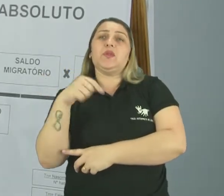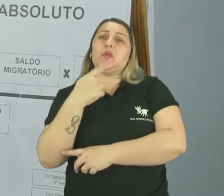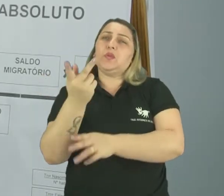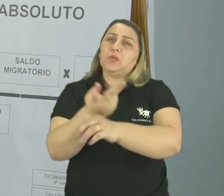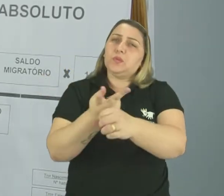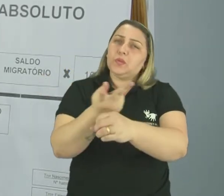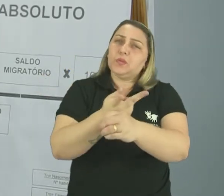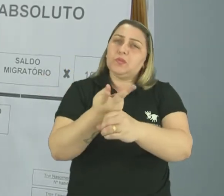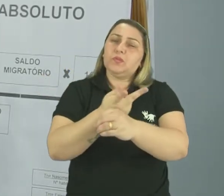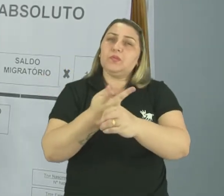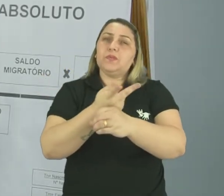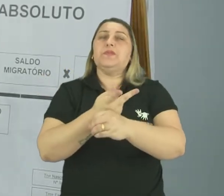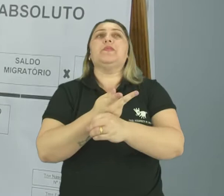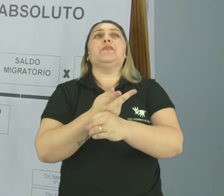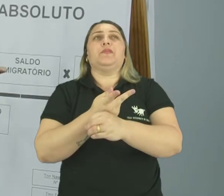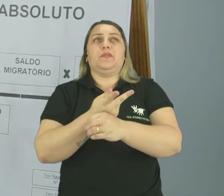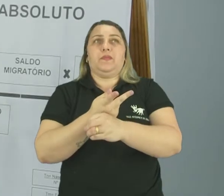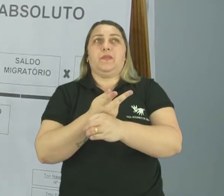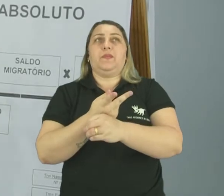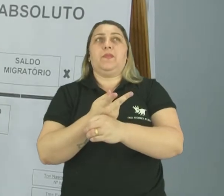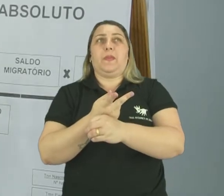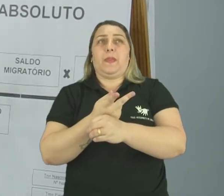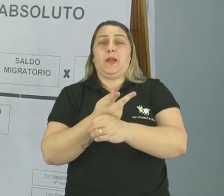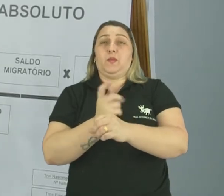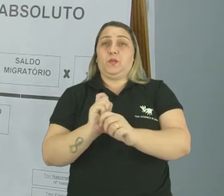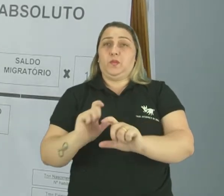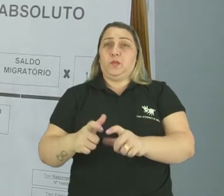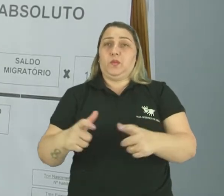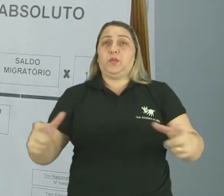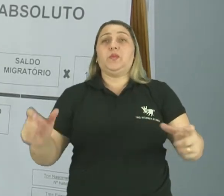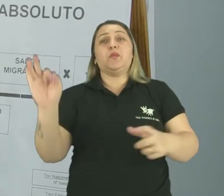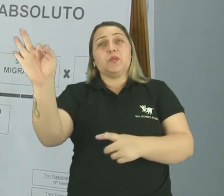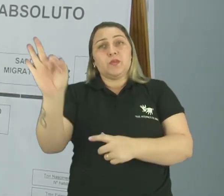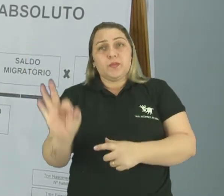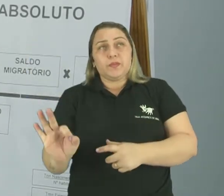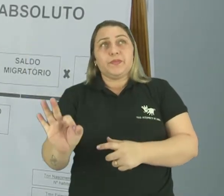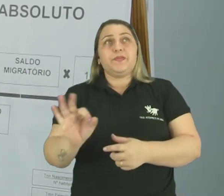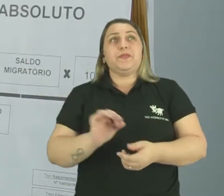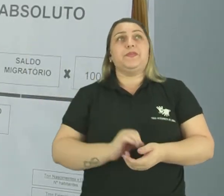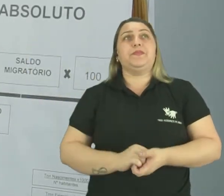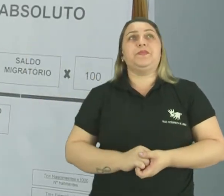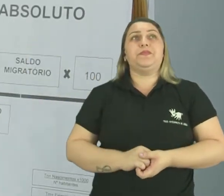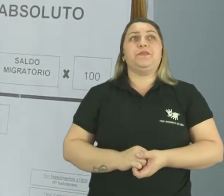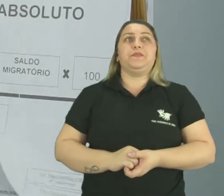estou procurando saber o seu índice de crescimento, seu percentual de crescimento.